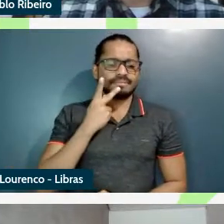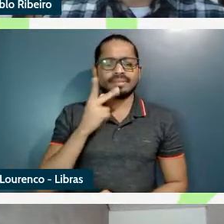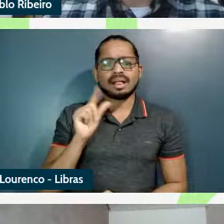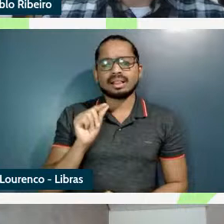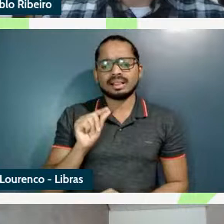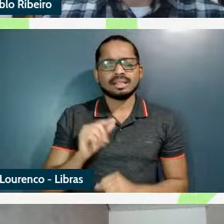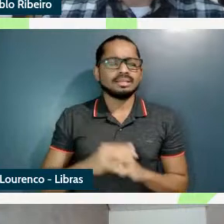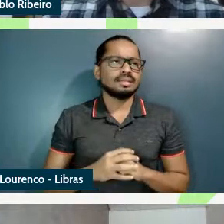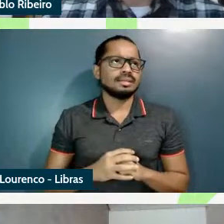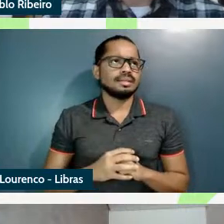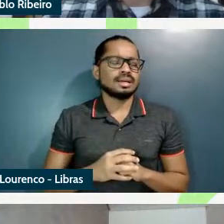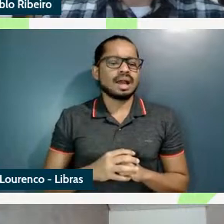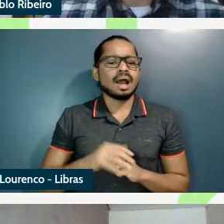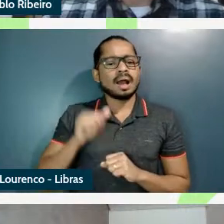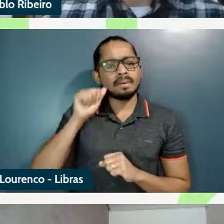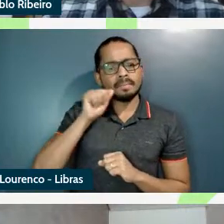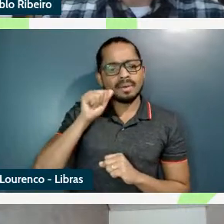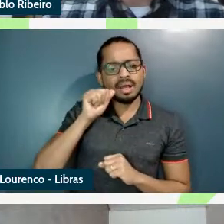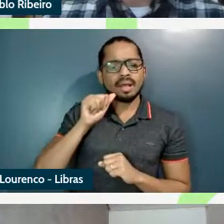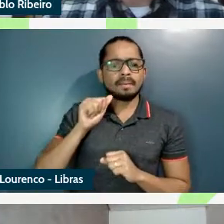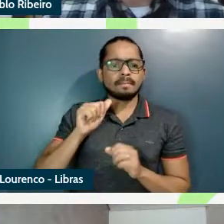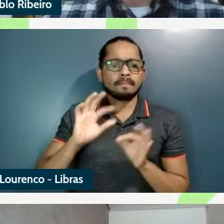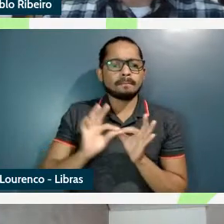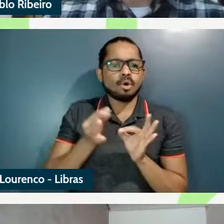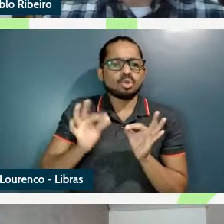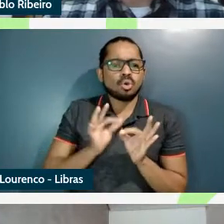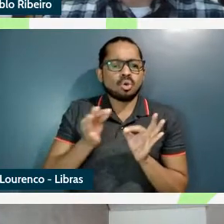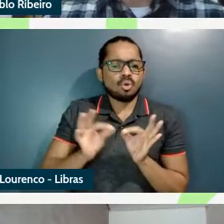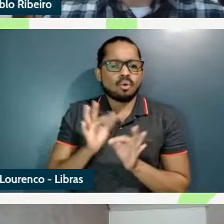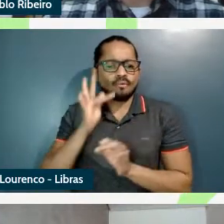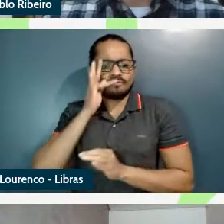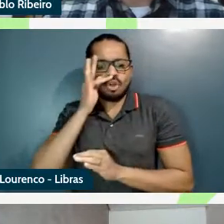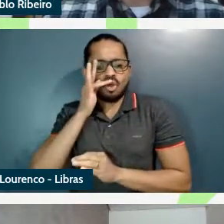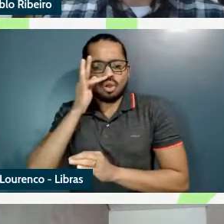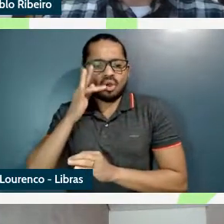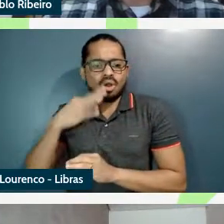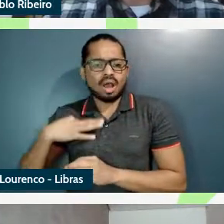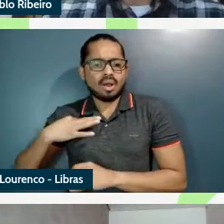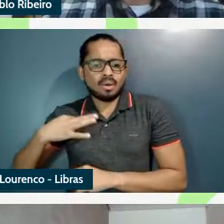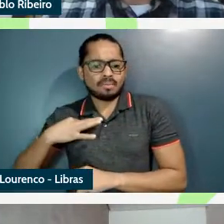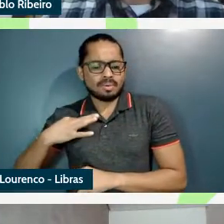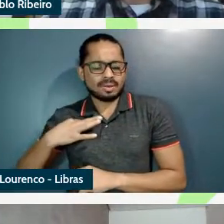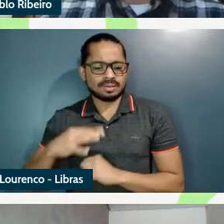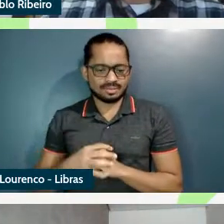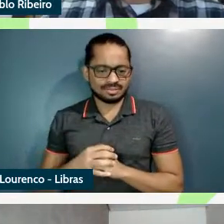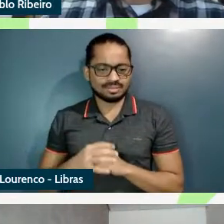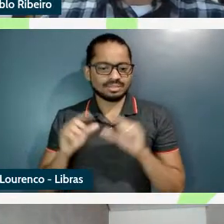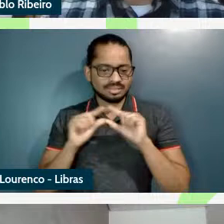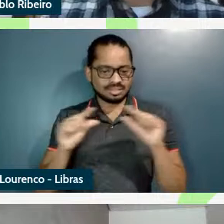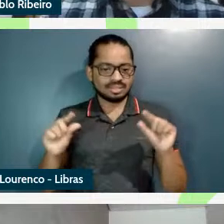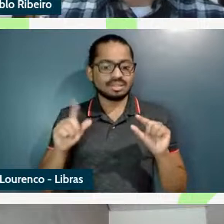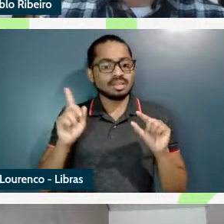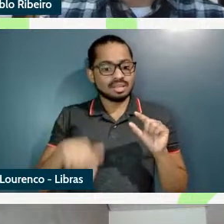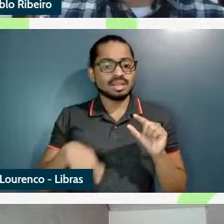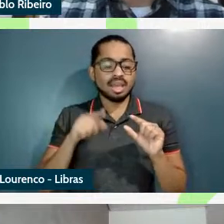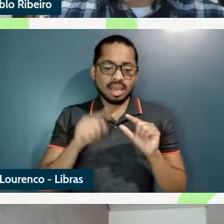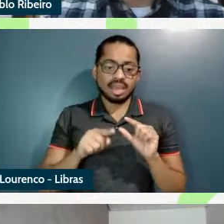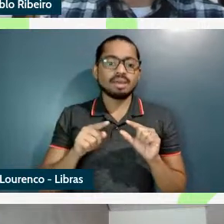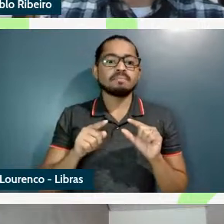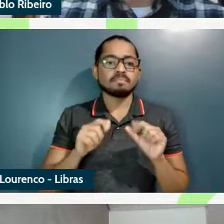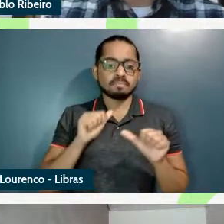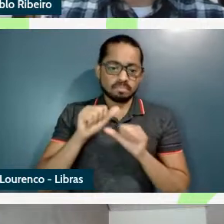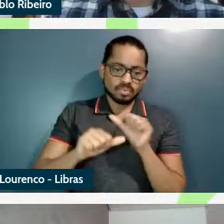a moça bordou uma flor na roupa que seria da classe dos ervos de mudança de estado